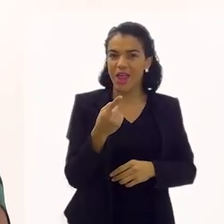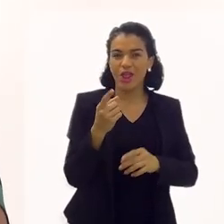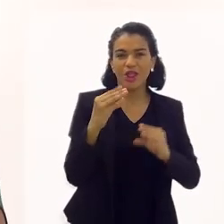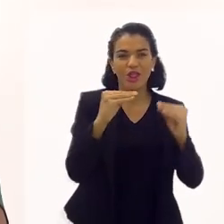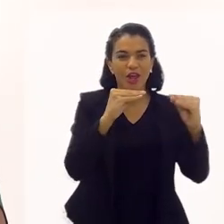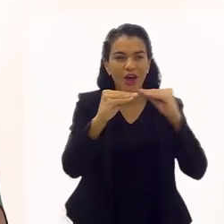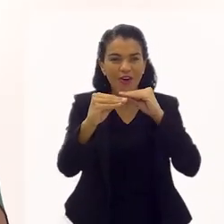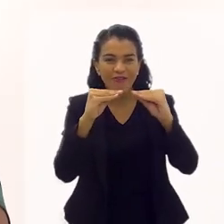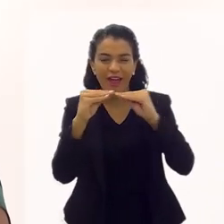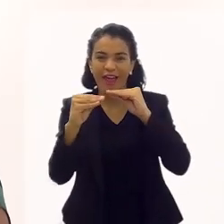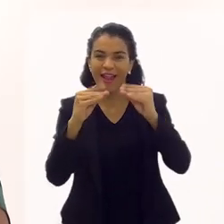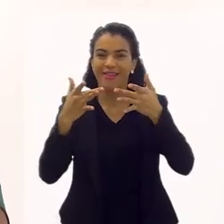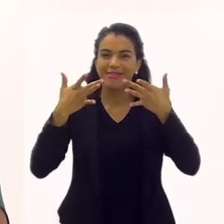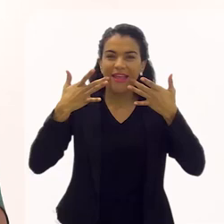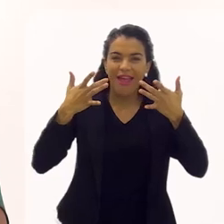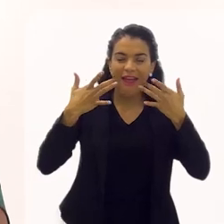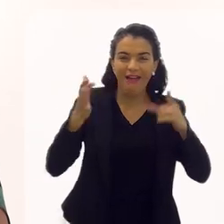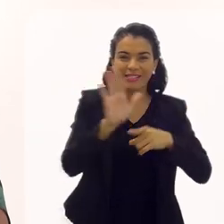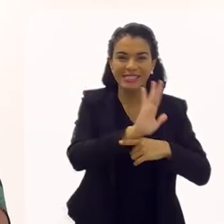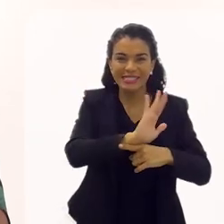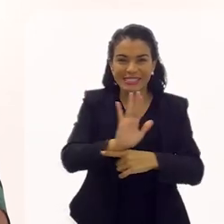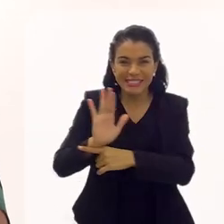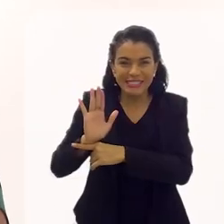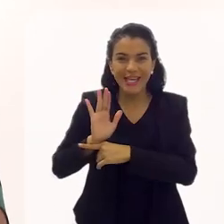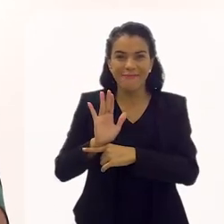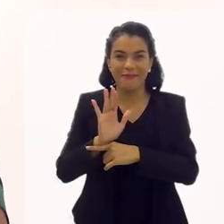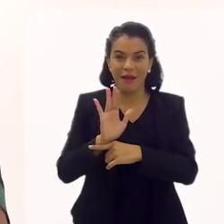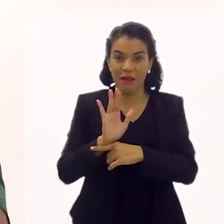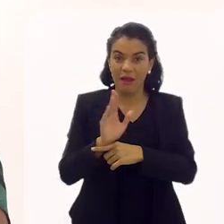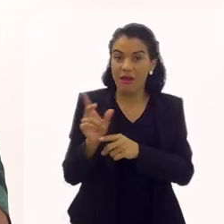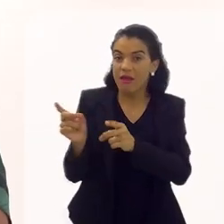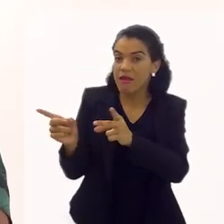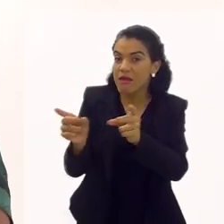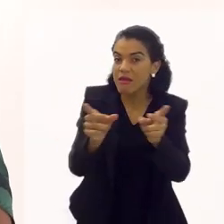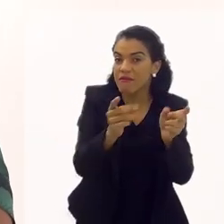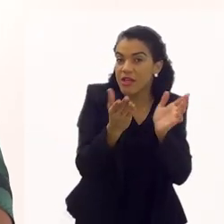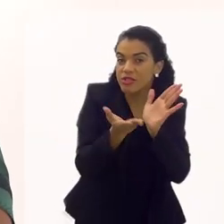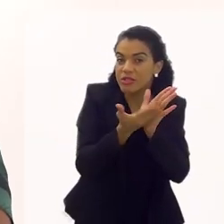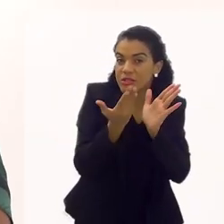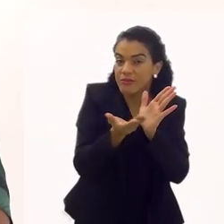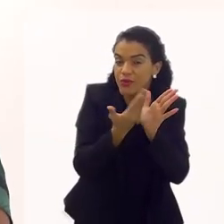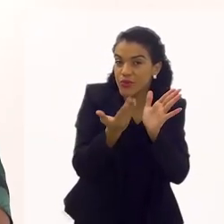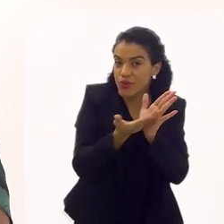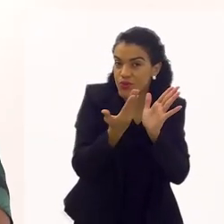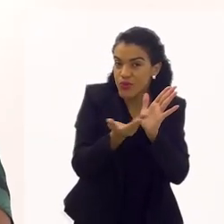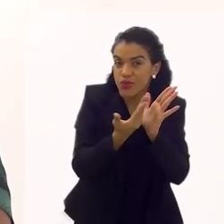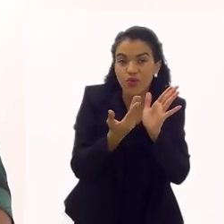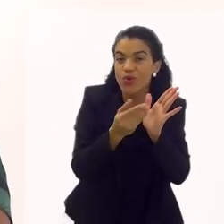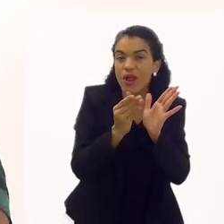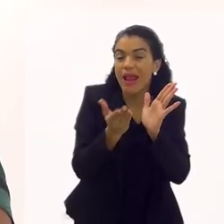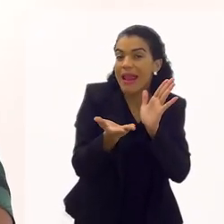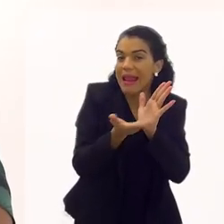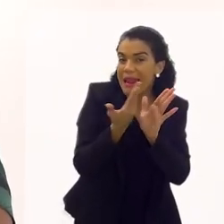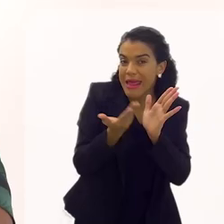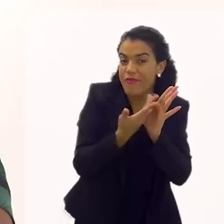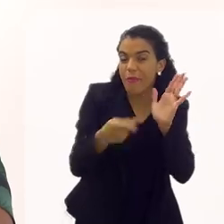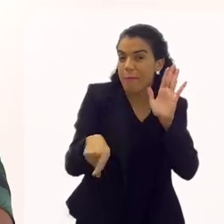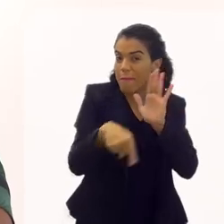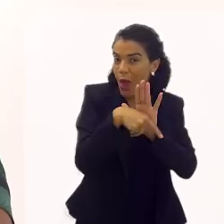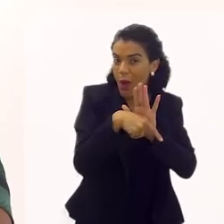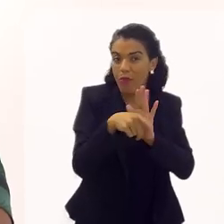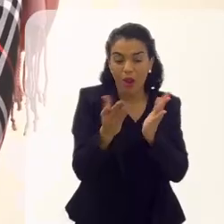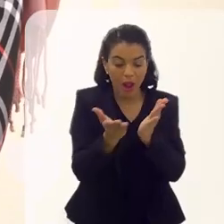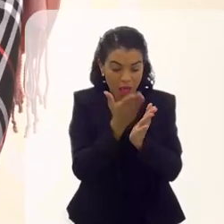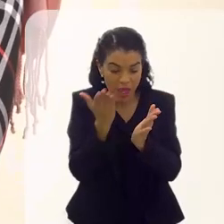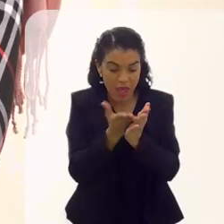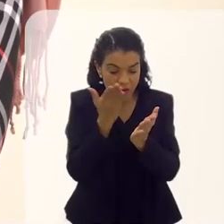novelas teatro e cinema que vêm de um livro, que são retirados de